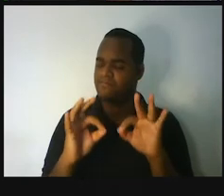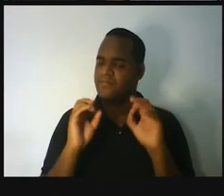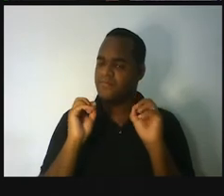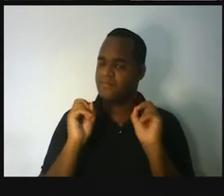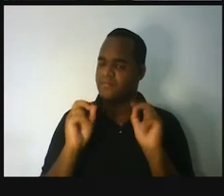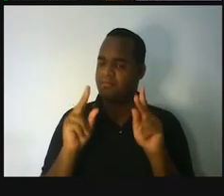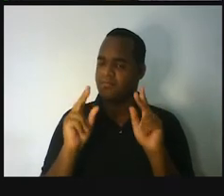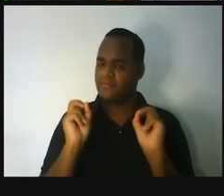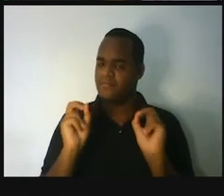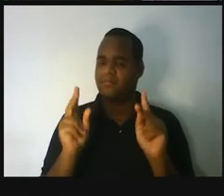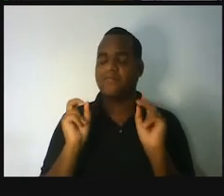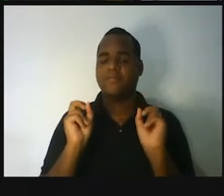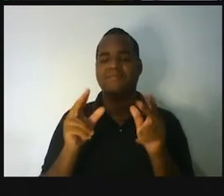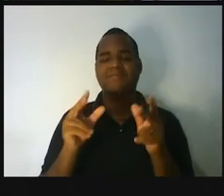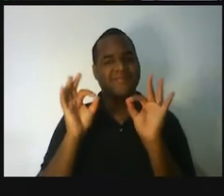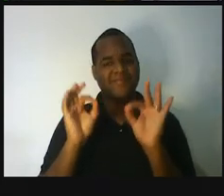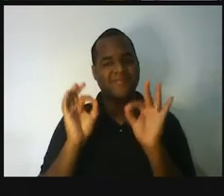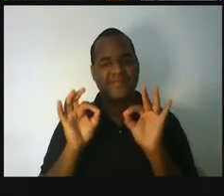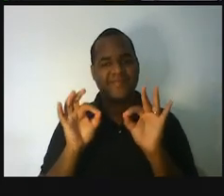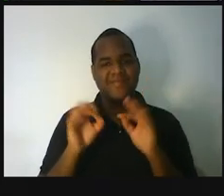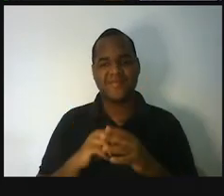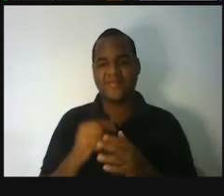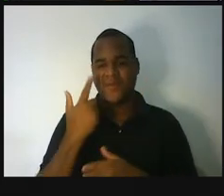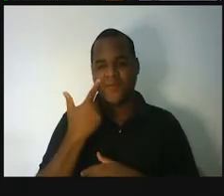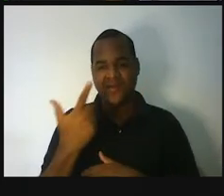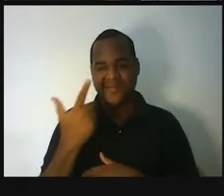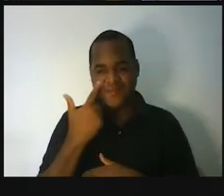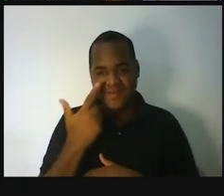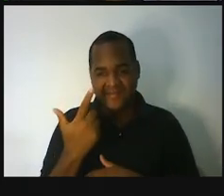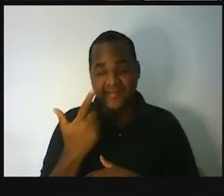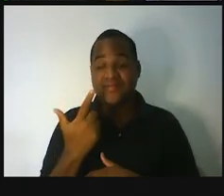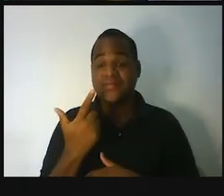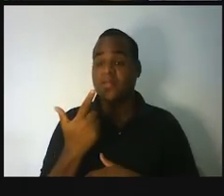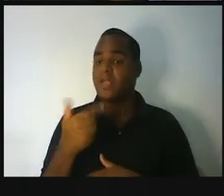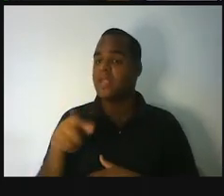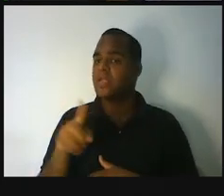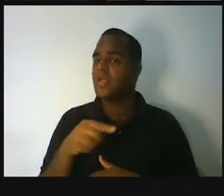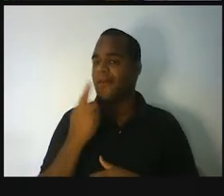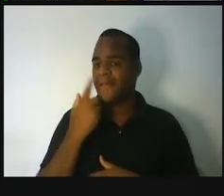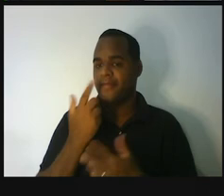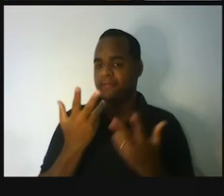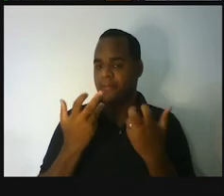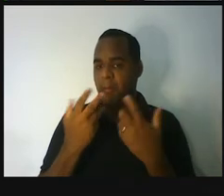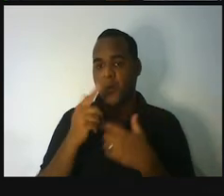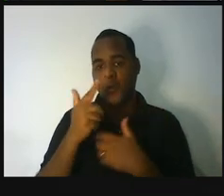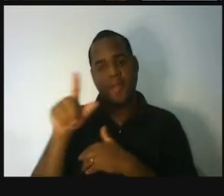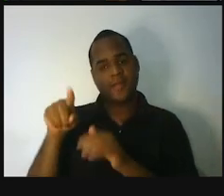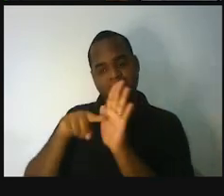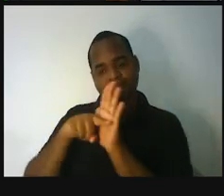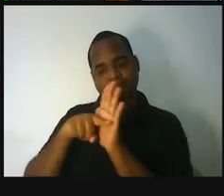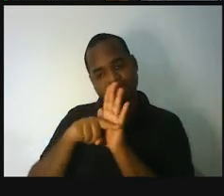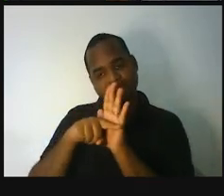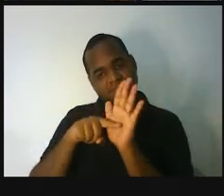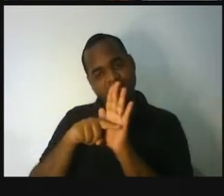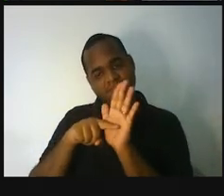Exatamente. Olha só. E aí eu já quero fazer você investigar outra coisa.